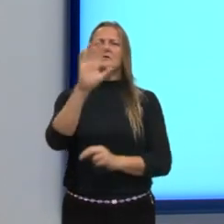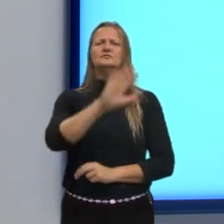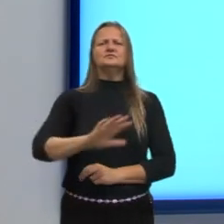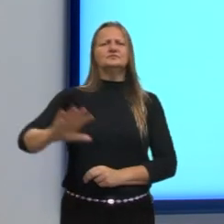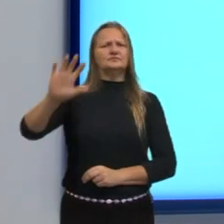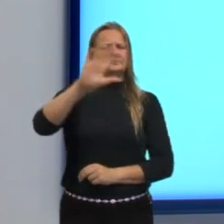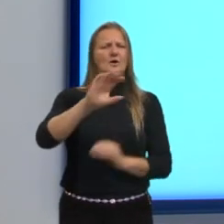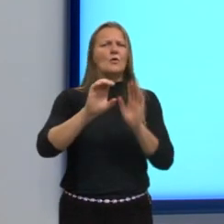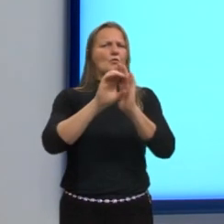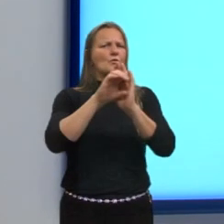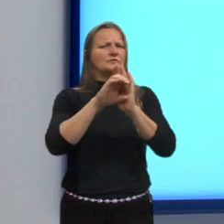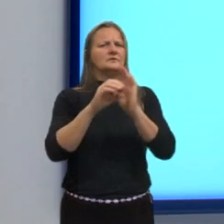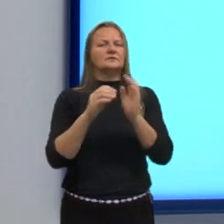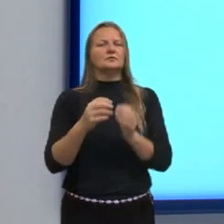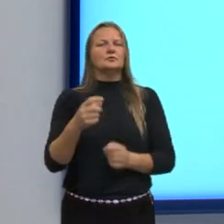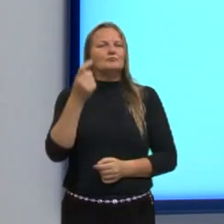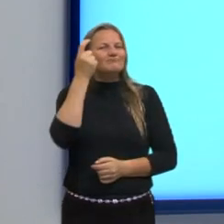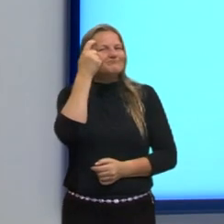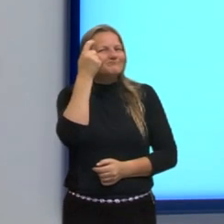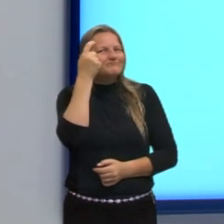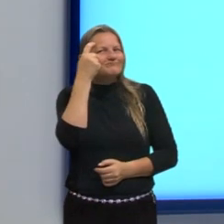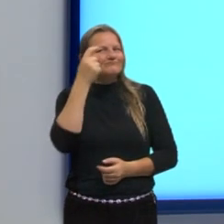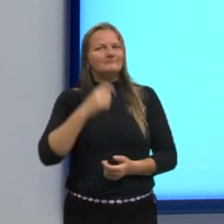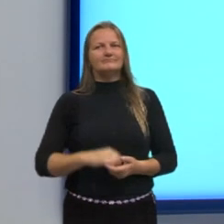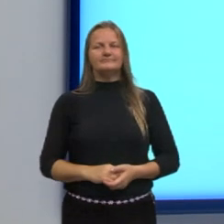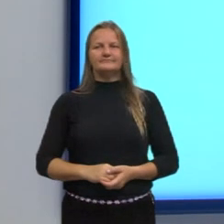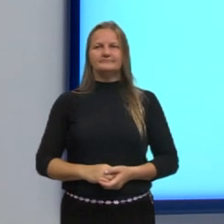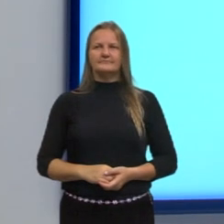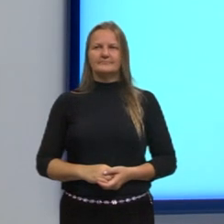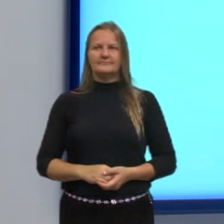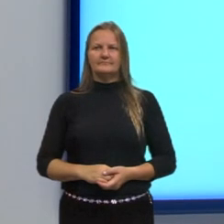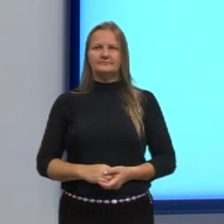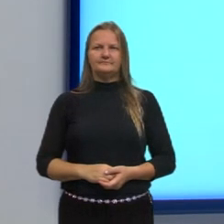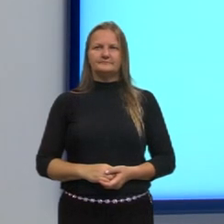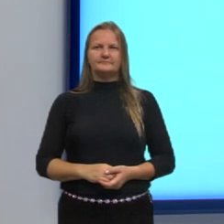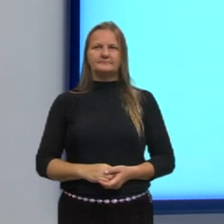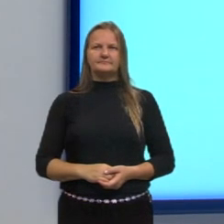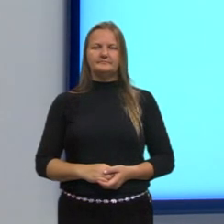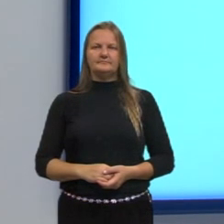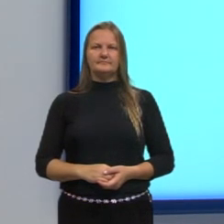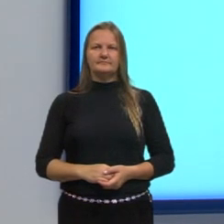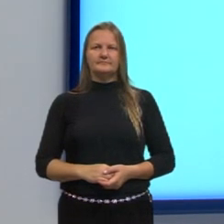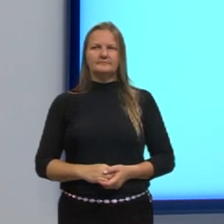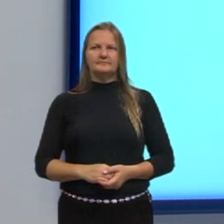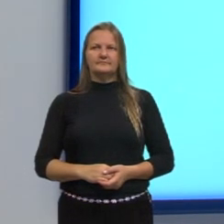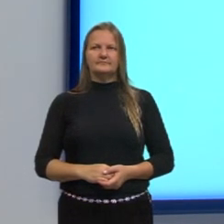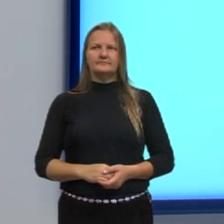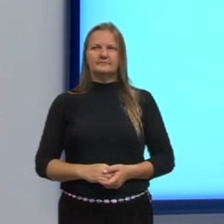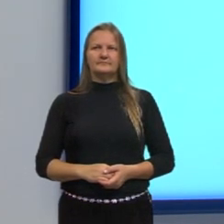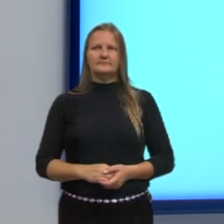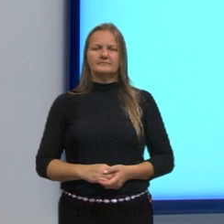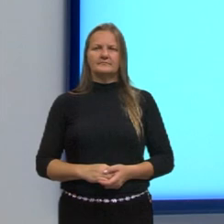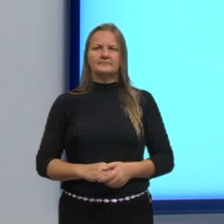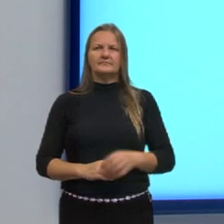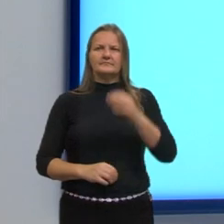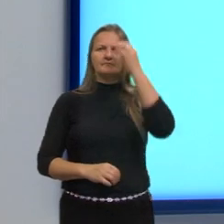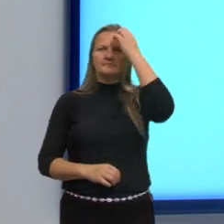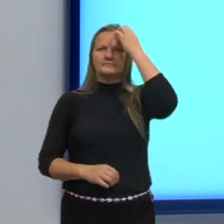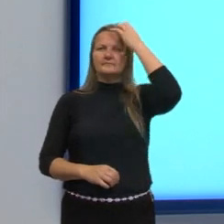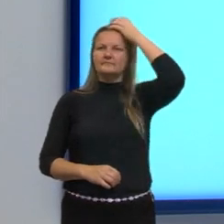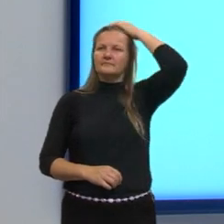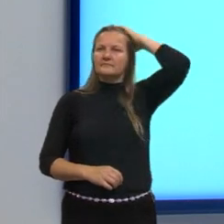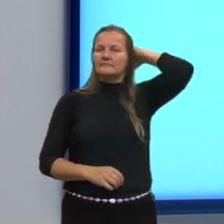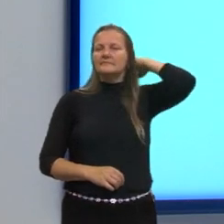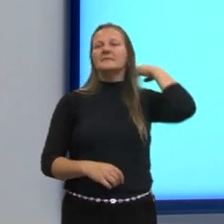para refrescar a memória, certo? Então, vamos para os próximos conceitos